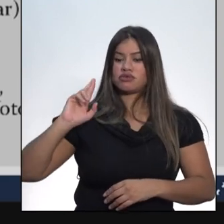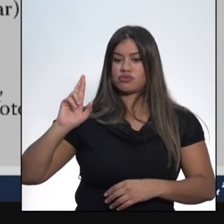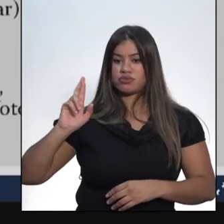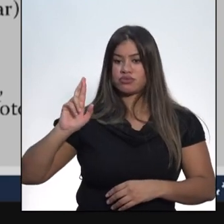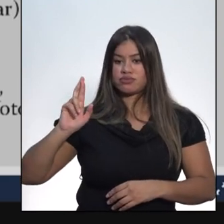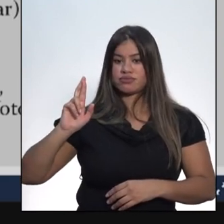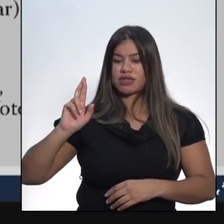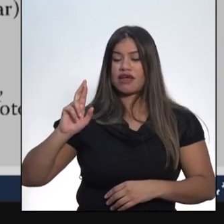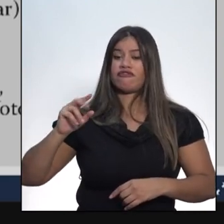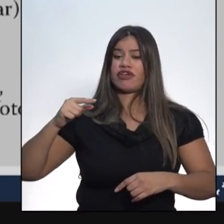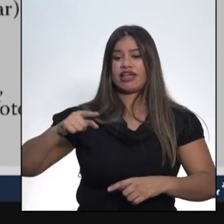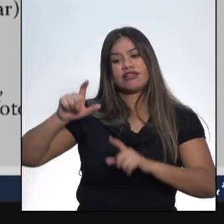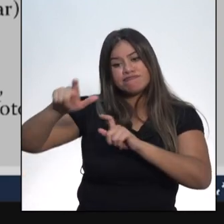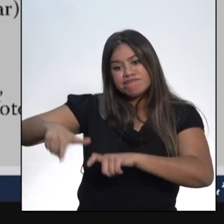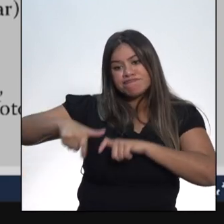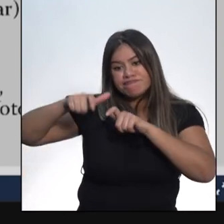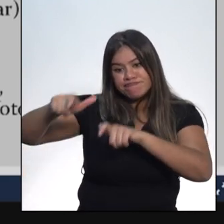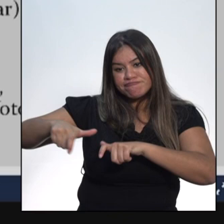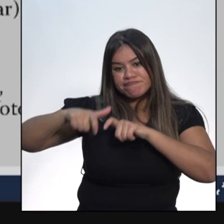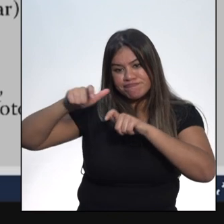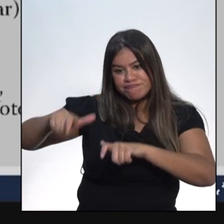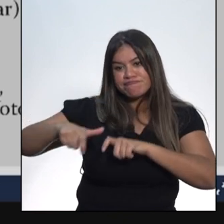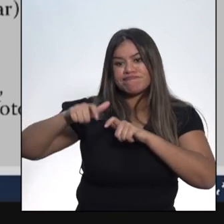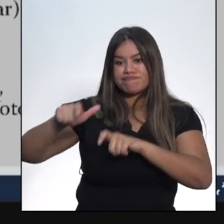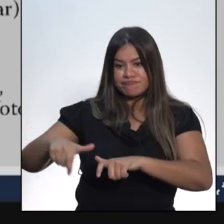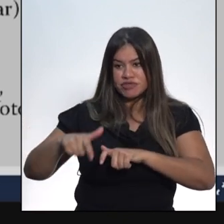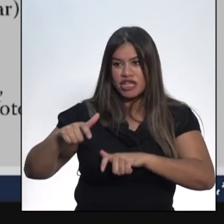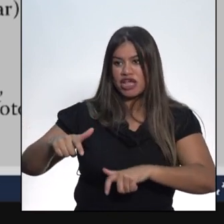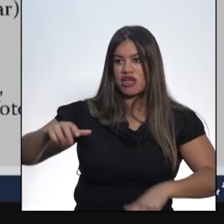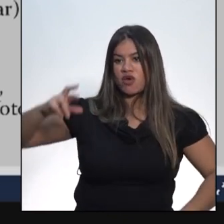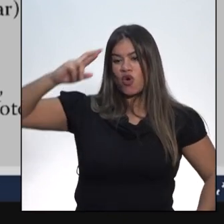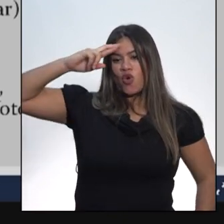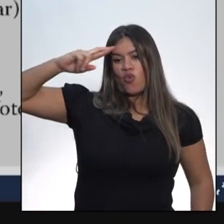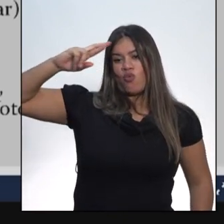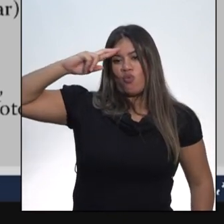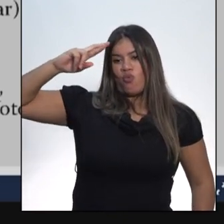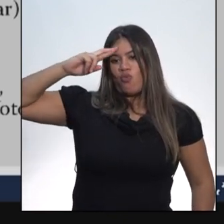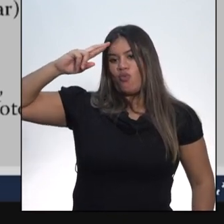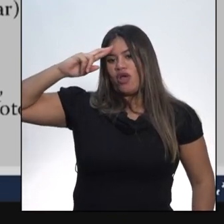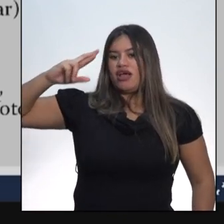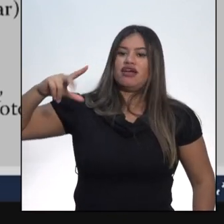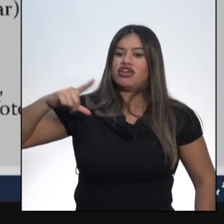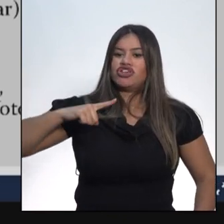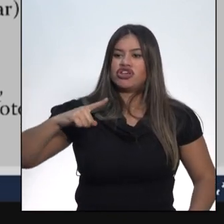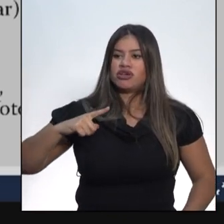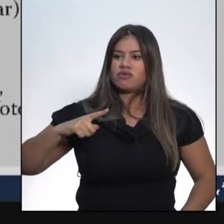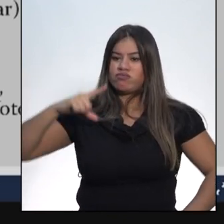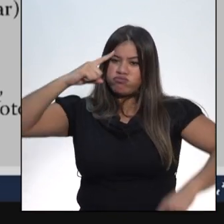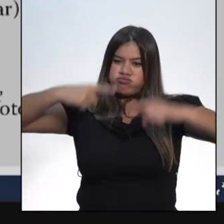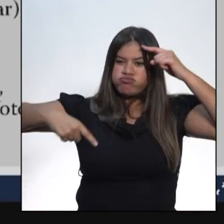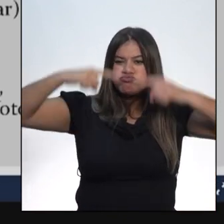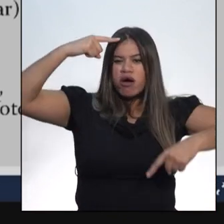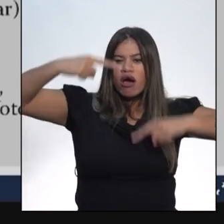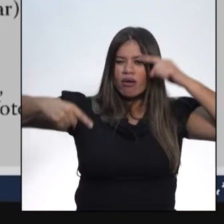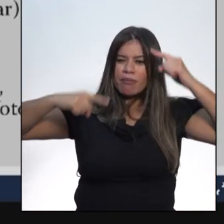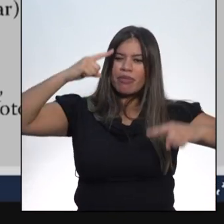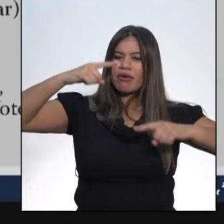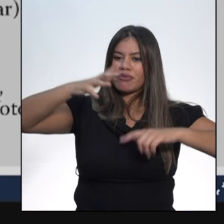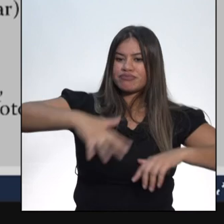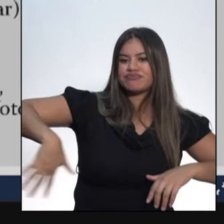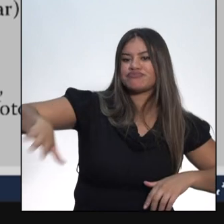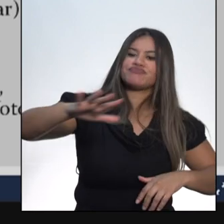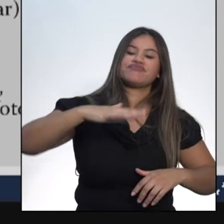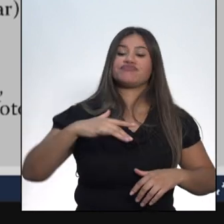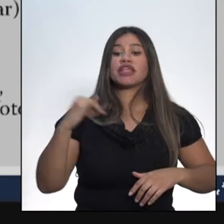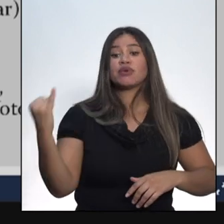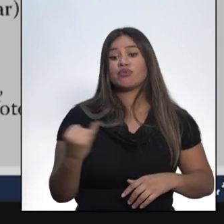grande fazendeiro, um grande latifundiário que exercia o seu poder sobre toda a população. É importante que